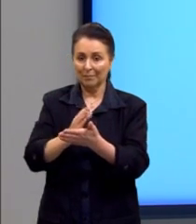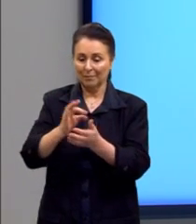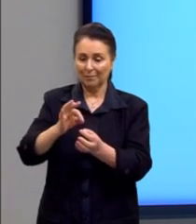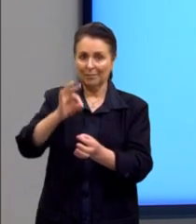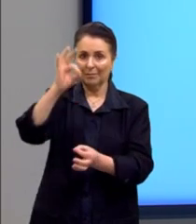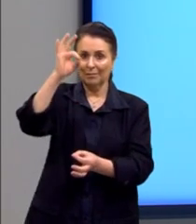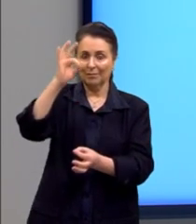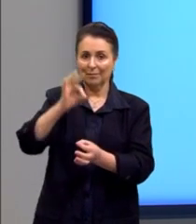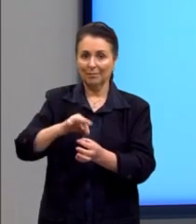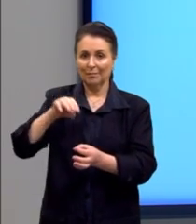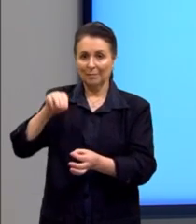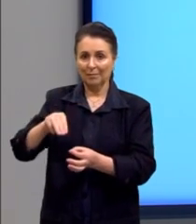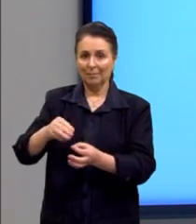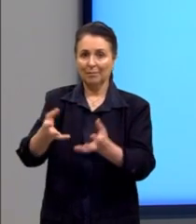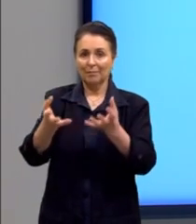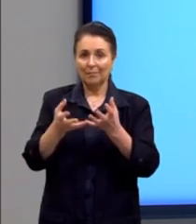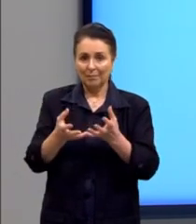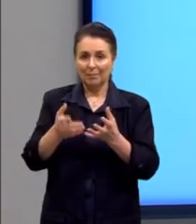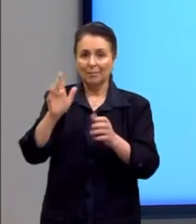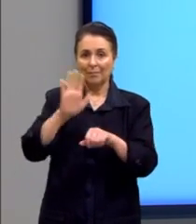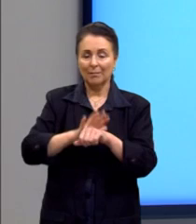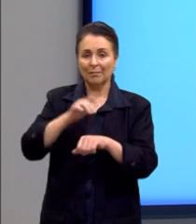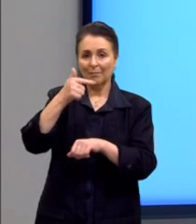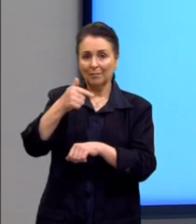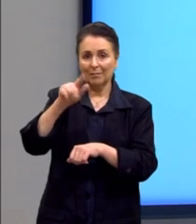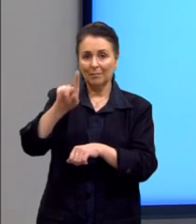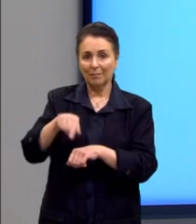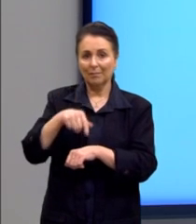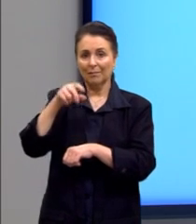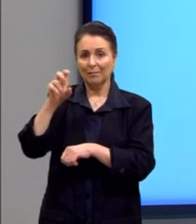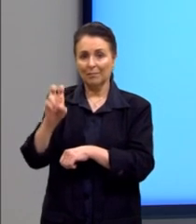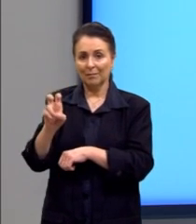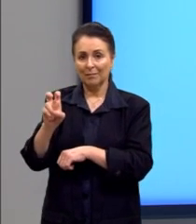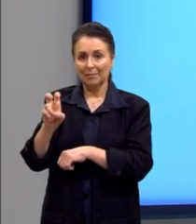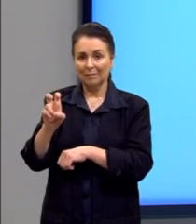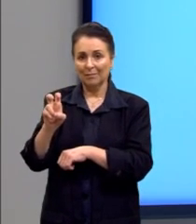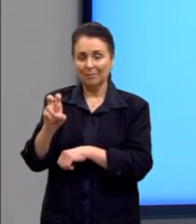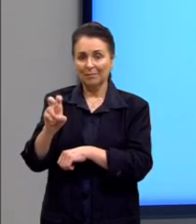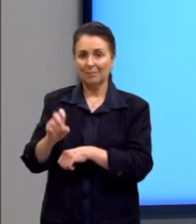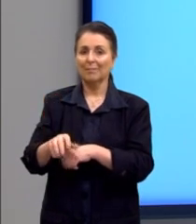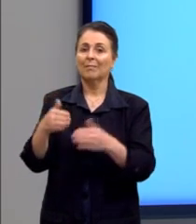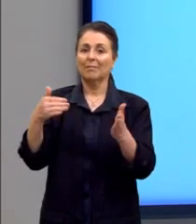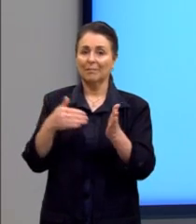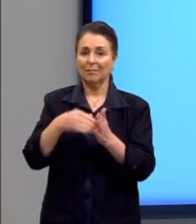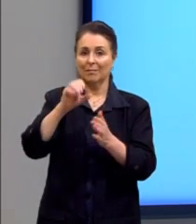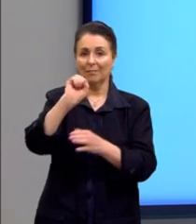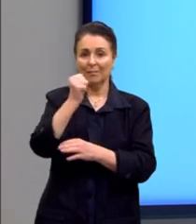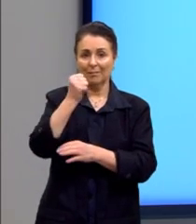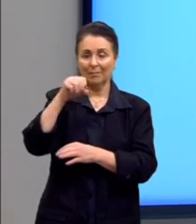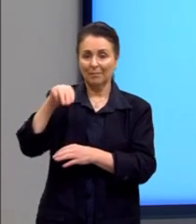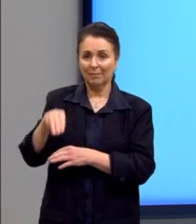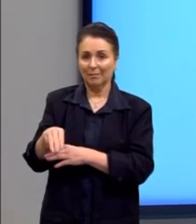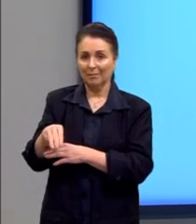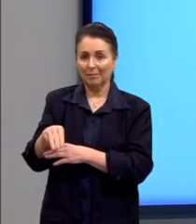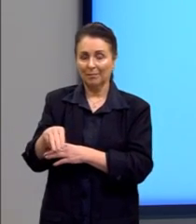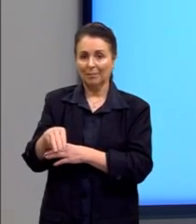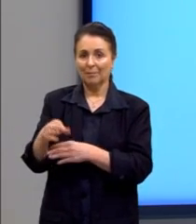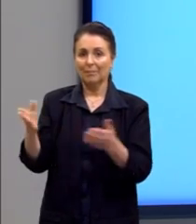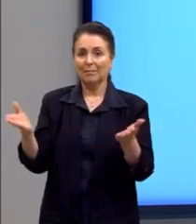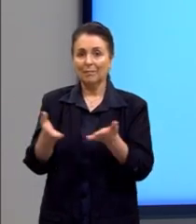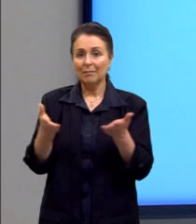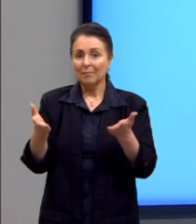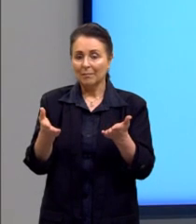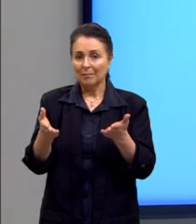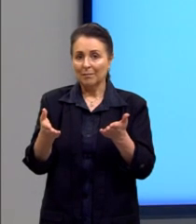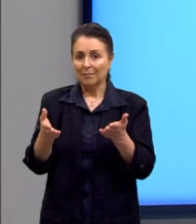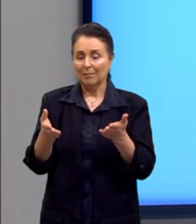cresça mais 7,5 Então, ela chega em 8 metros. E aí, nós buscamos